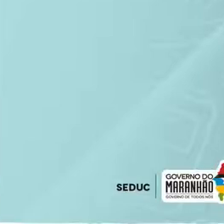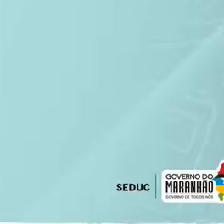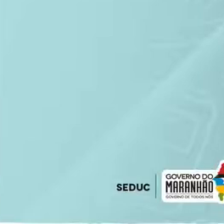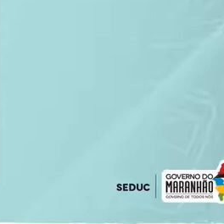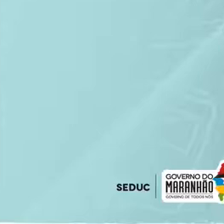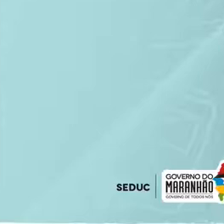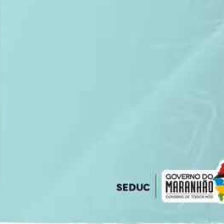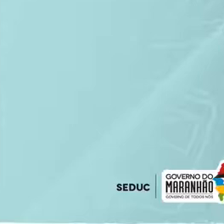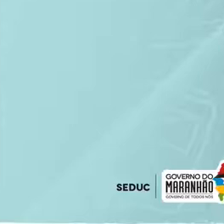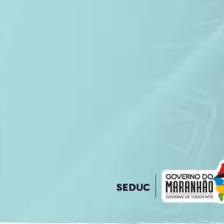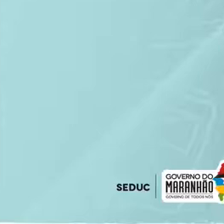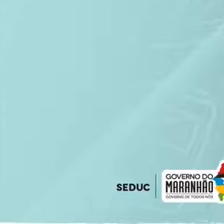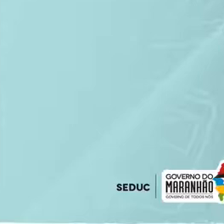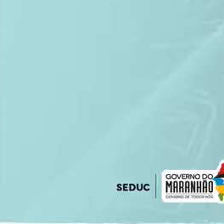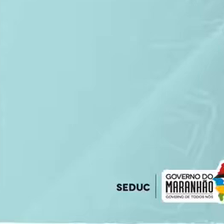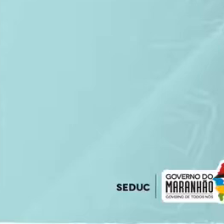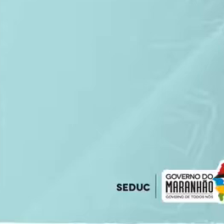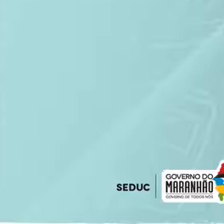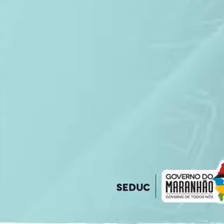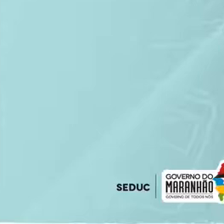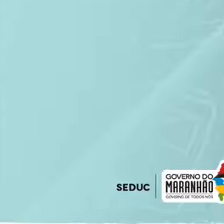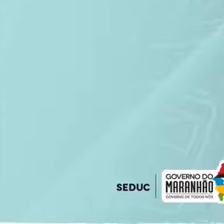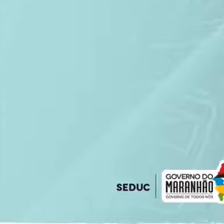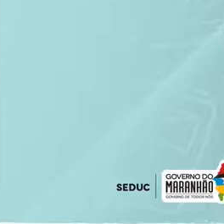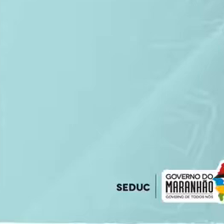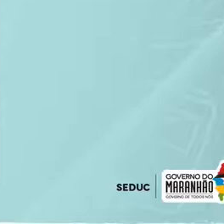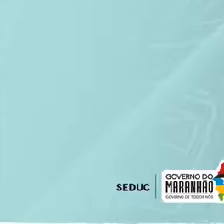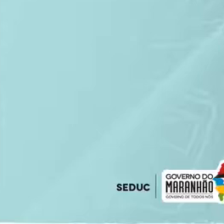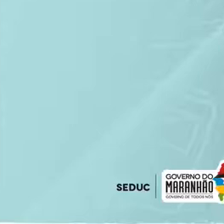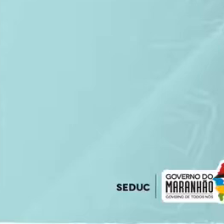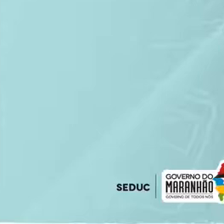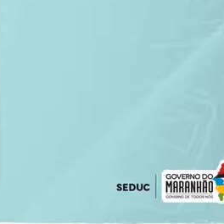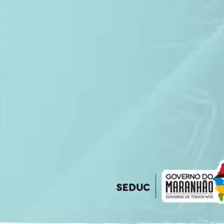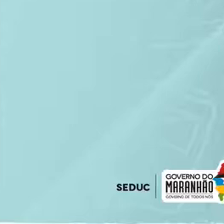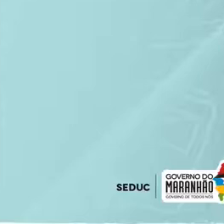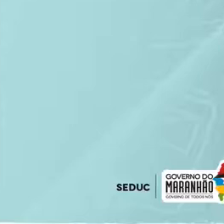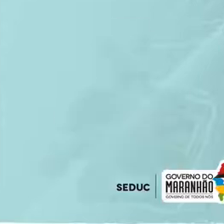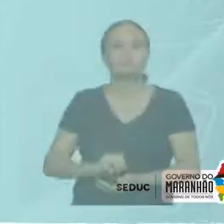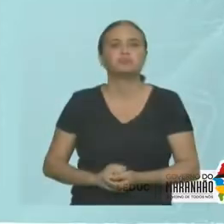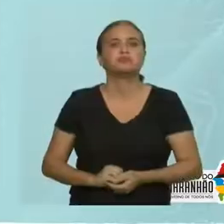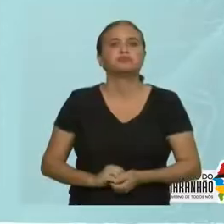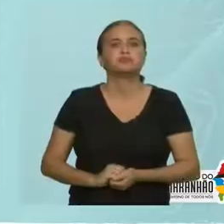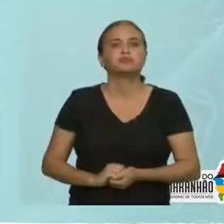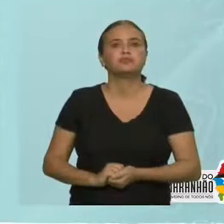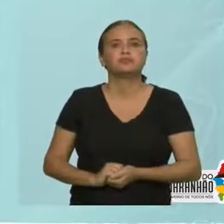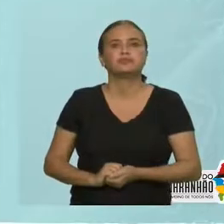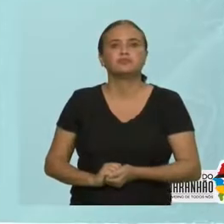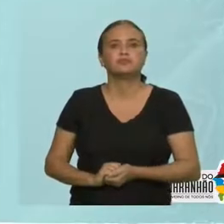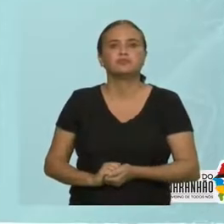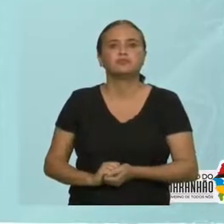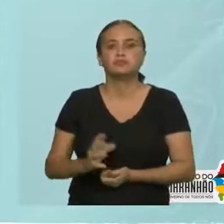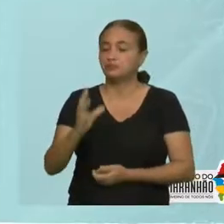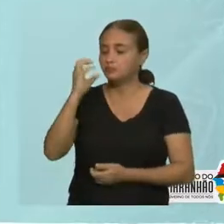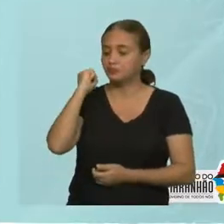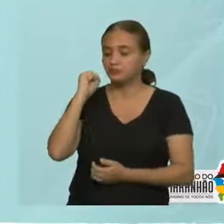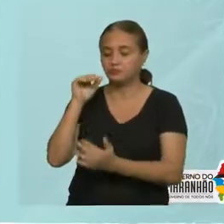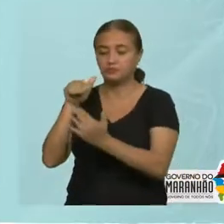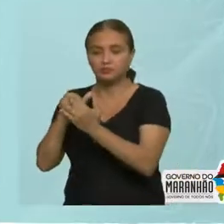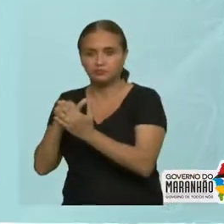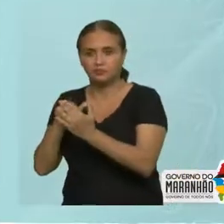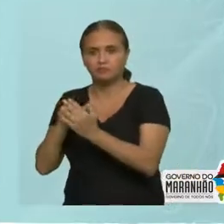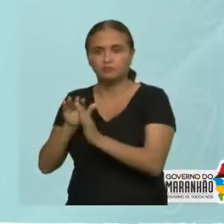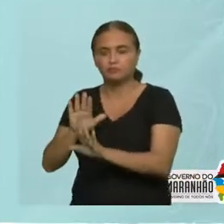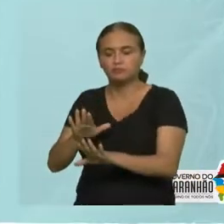segundo. E aí, eu jogo naquela equação da velocidade, do chamado de voate. Eu vou ter velocidade final, como ele vai frear o veículo,